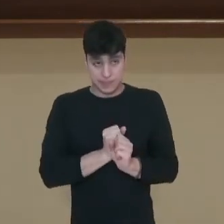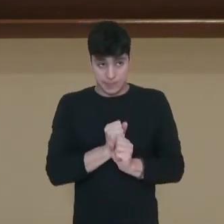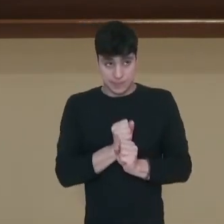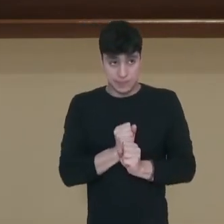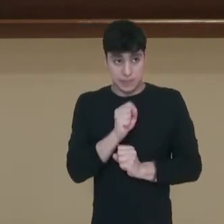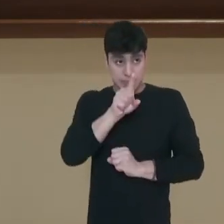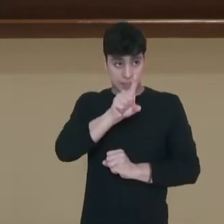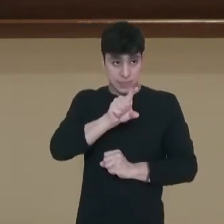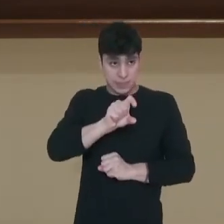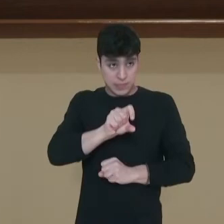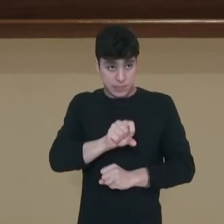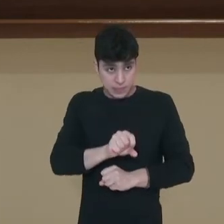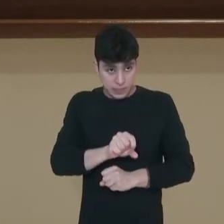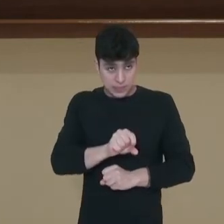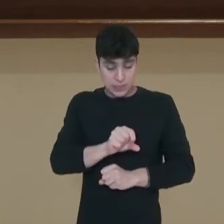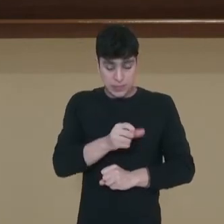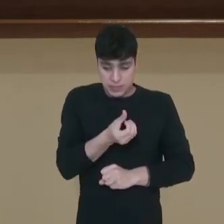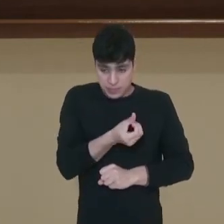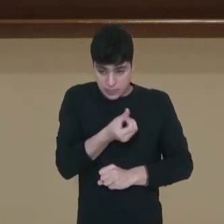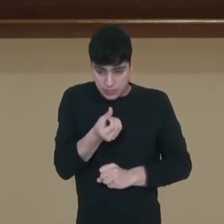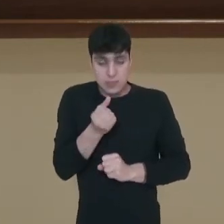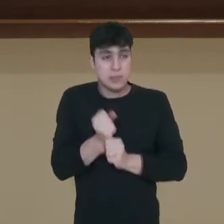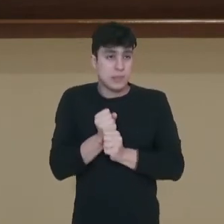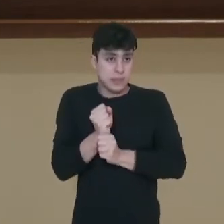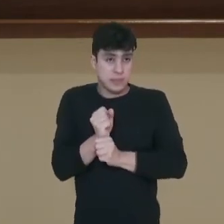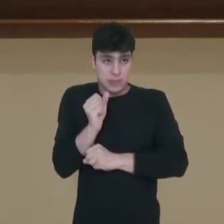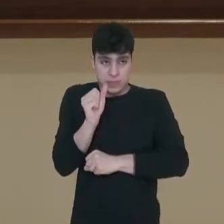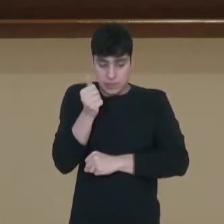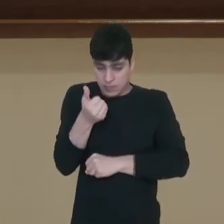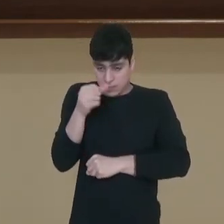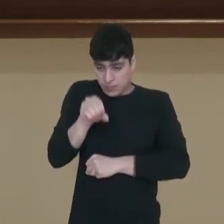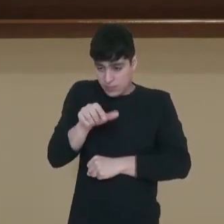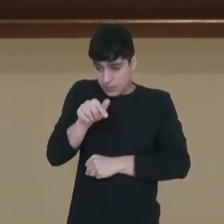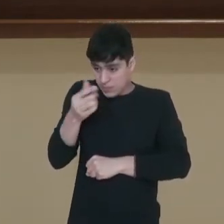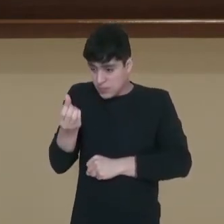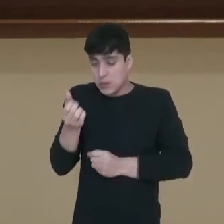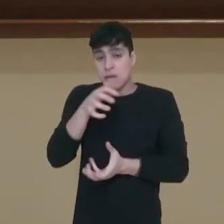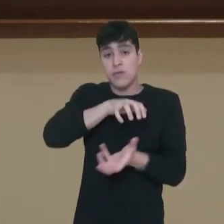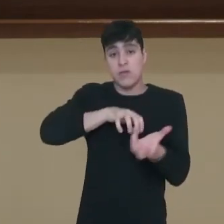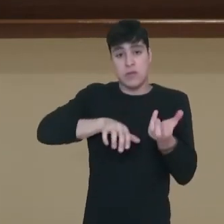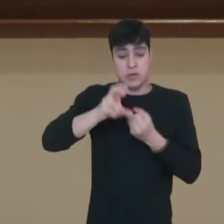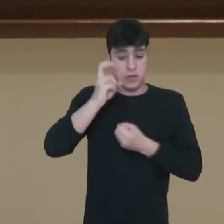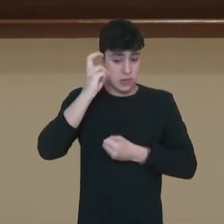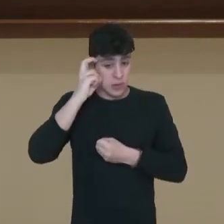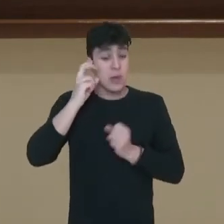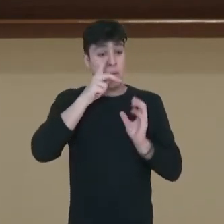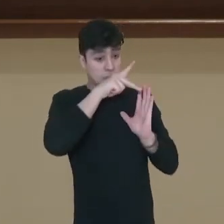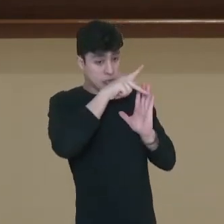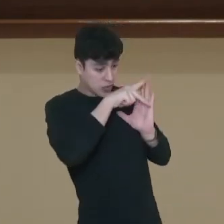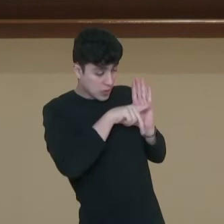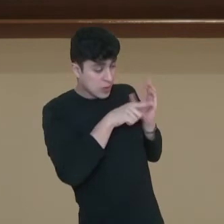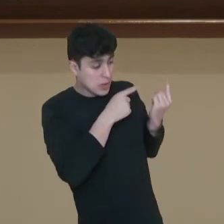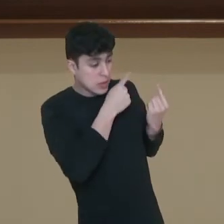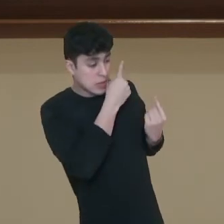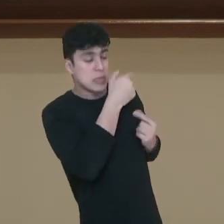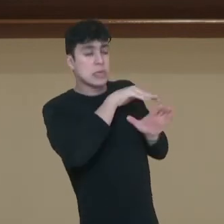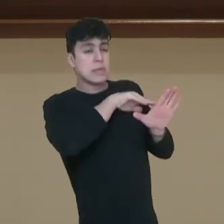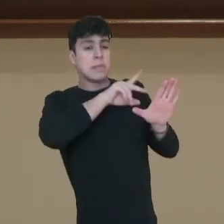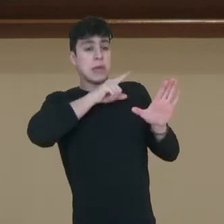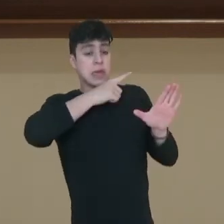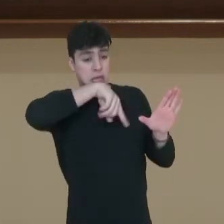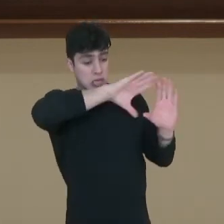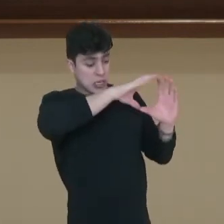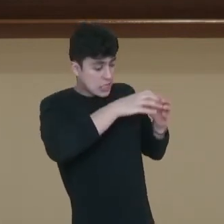e 1976 vai ocorrer a Revolução Cultural, era um projeto político-ideológico, onde procurava-se